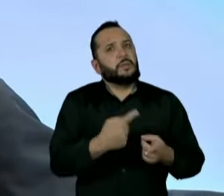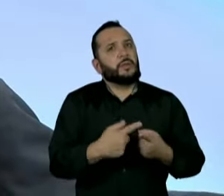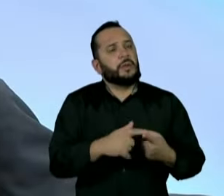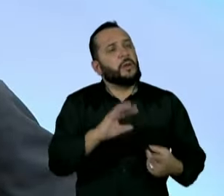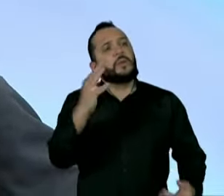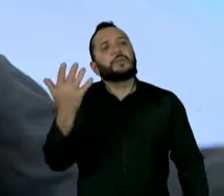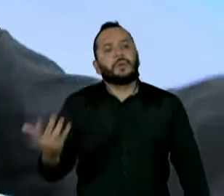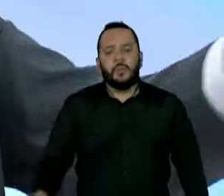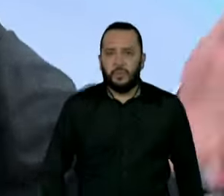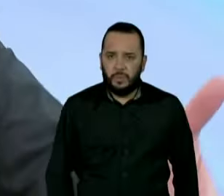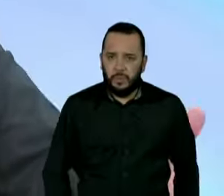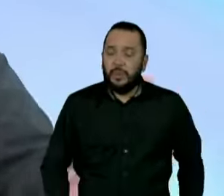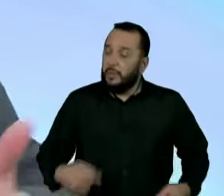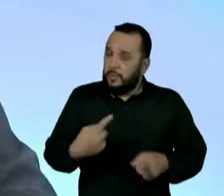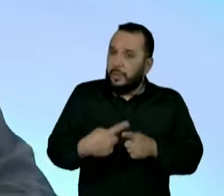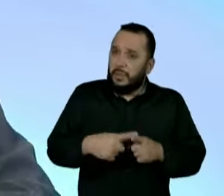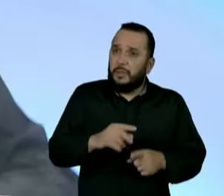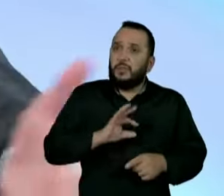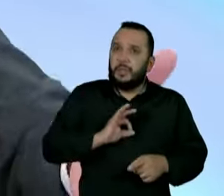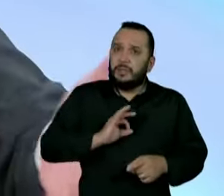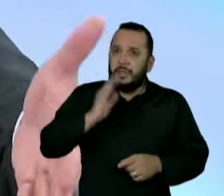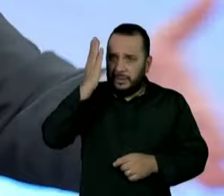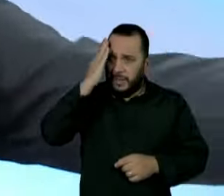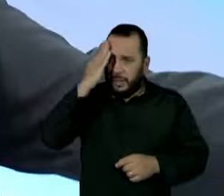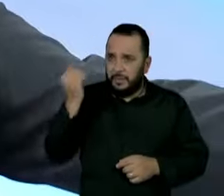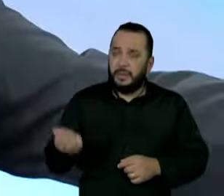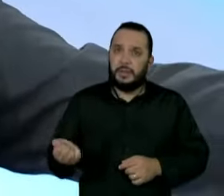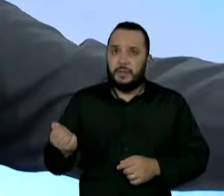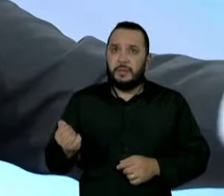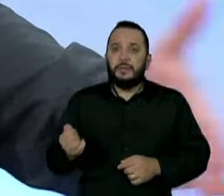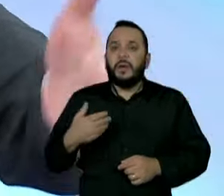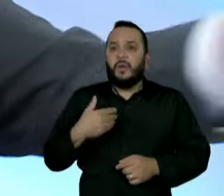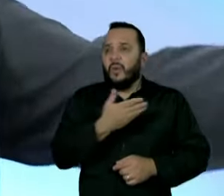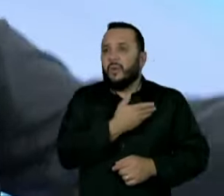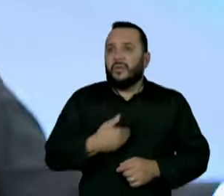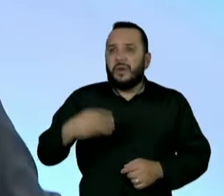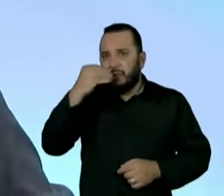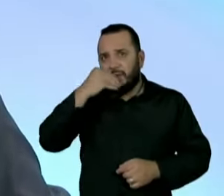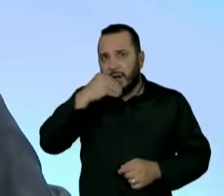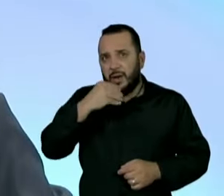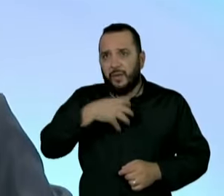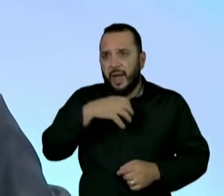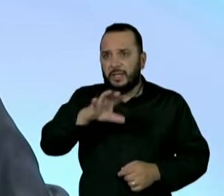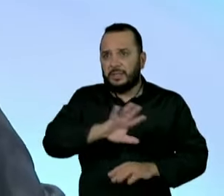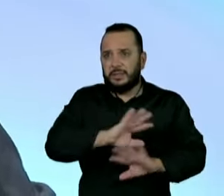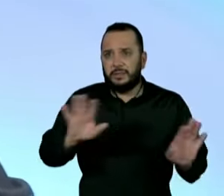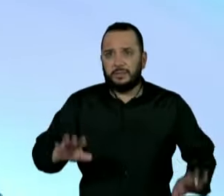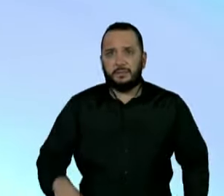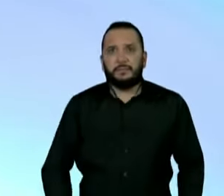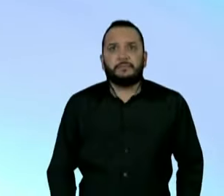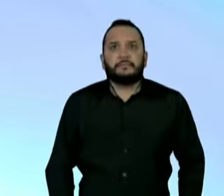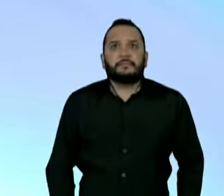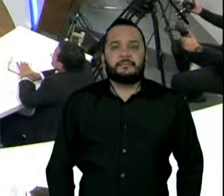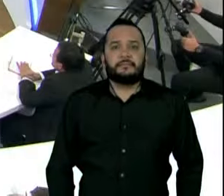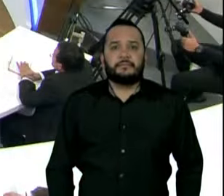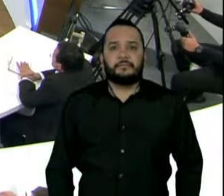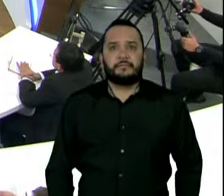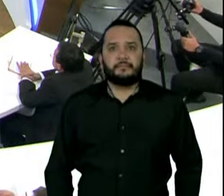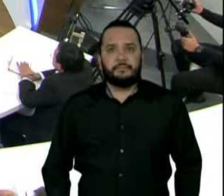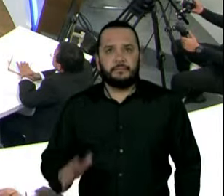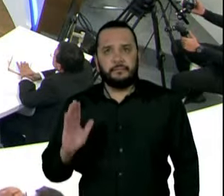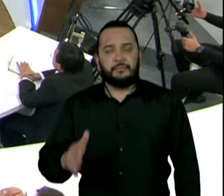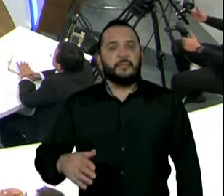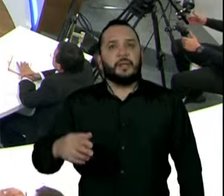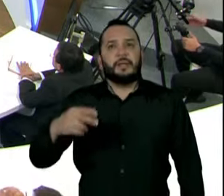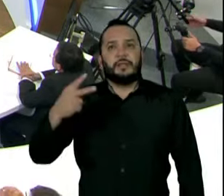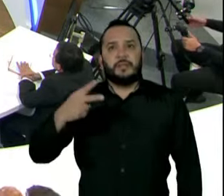aconteceu? Porque a polícia sabe com quem está lidando. Agora, governo frouxo, é isso que dá. Com isso, então, a gente encerra o